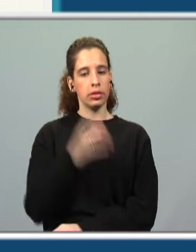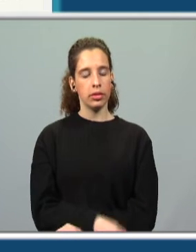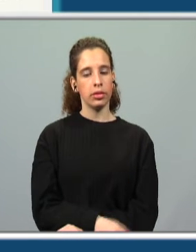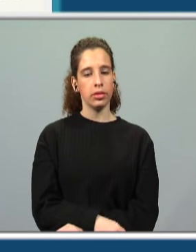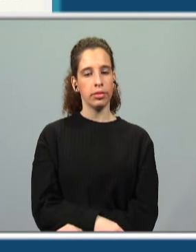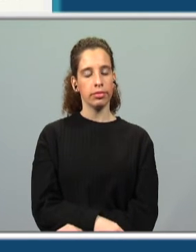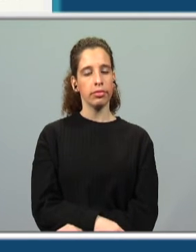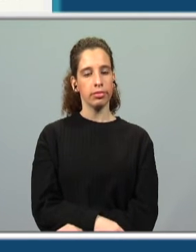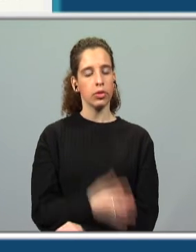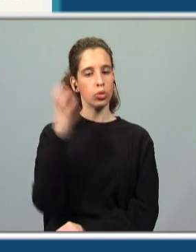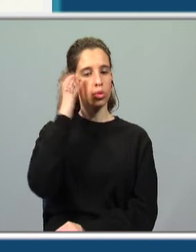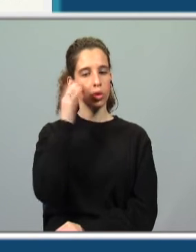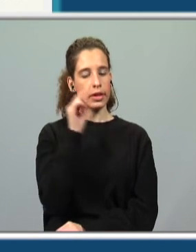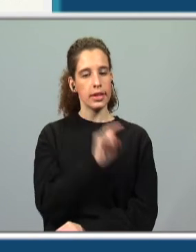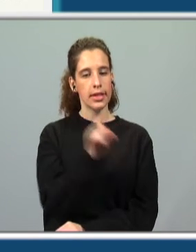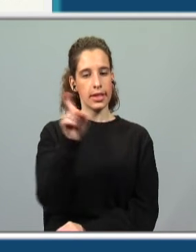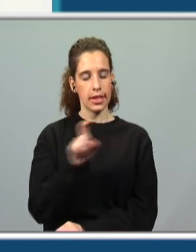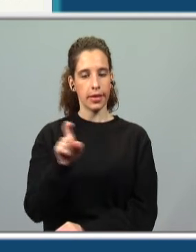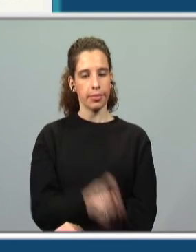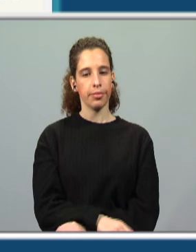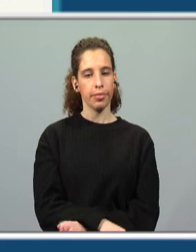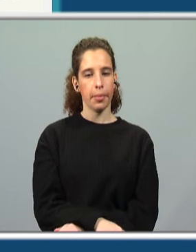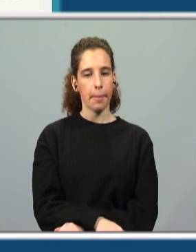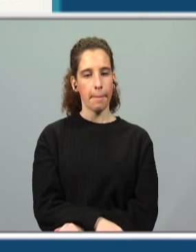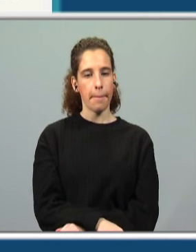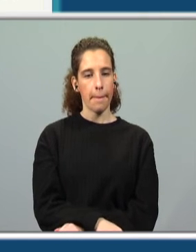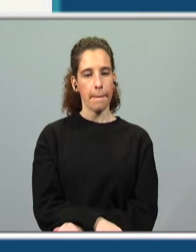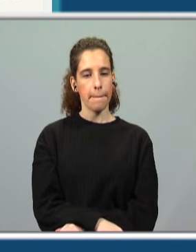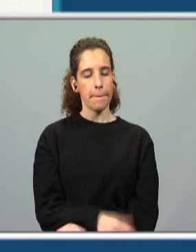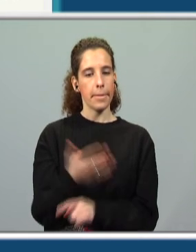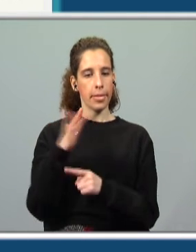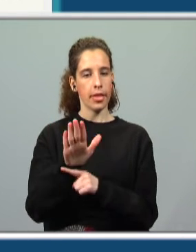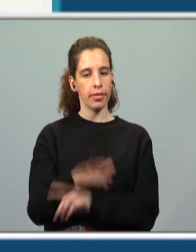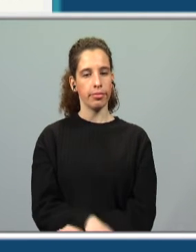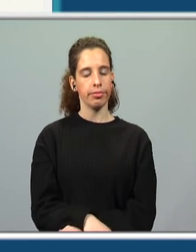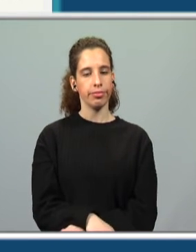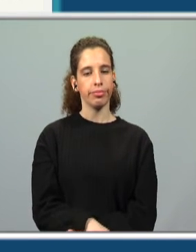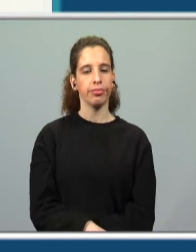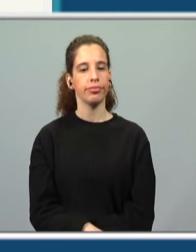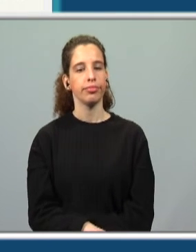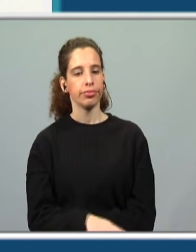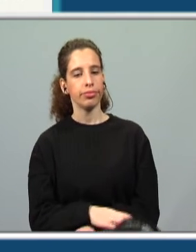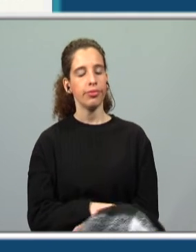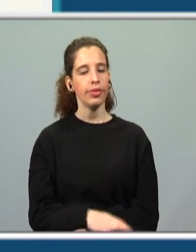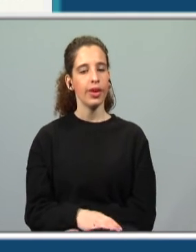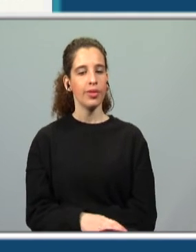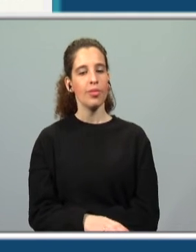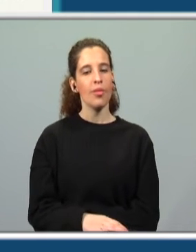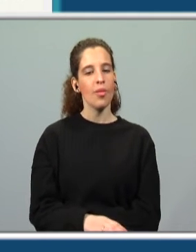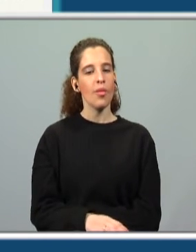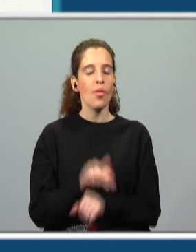correto, tem o som de "-z". E como exemplos temos, bondoso,